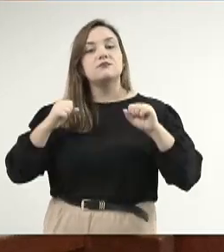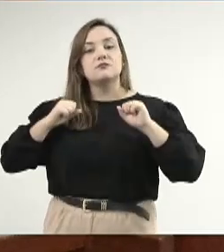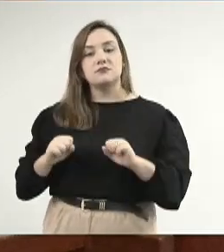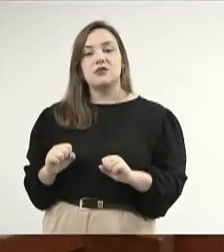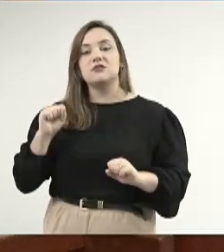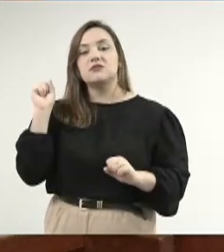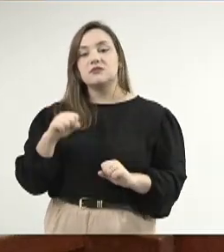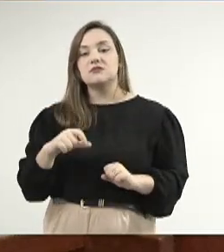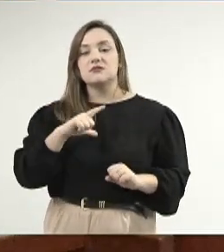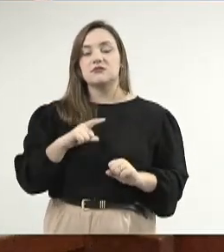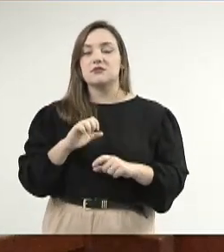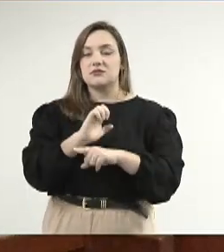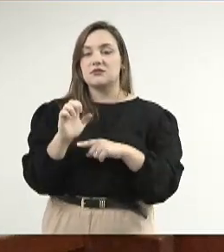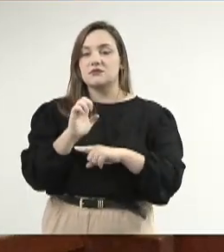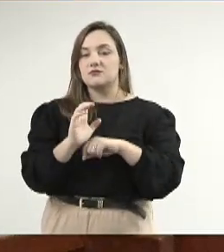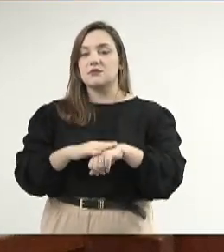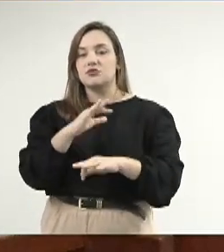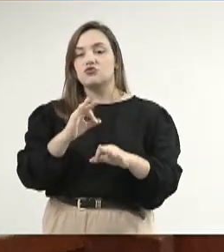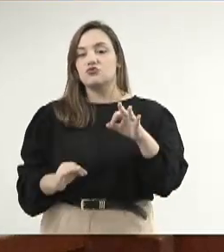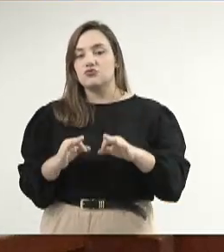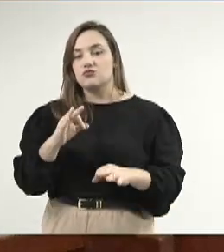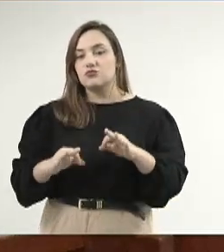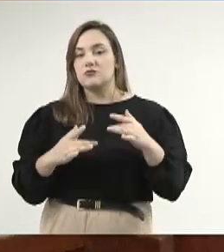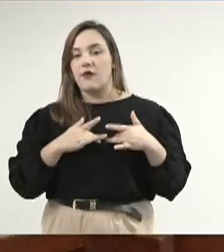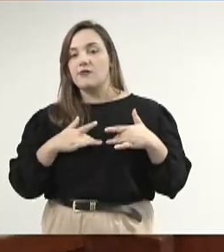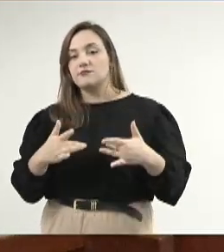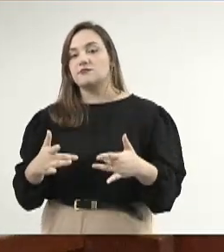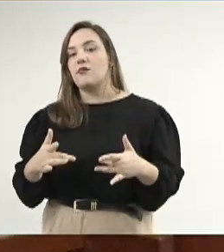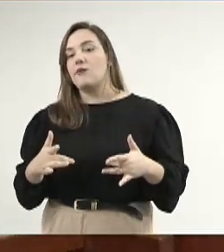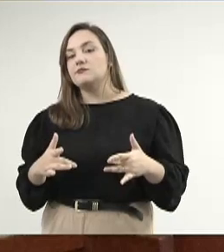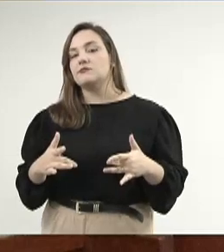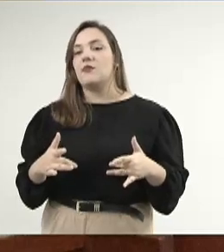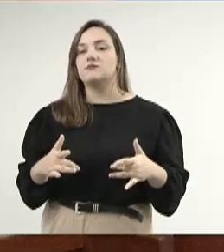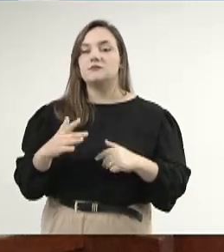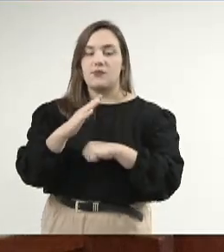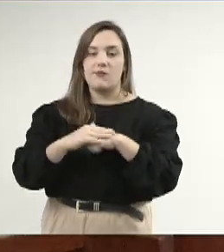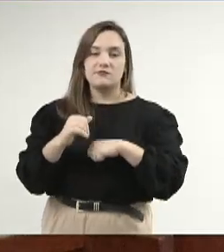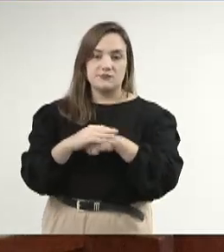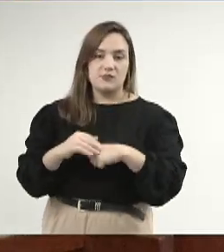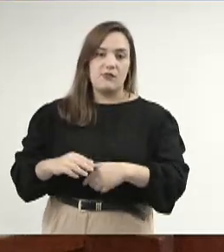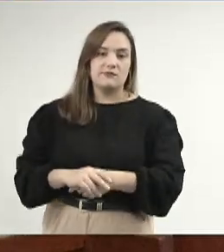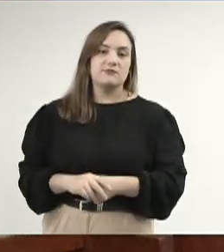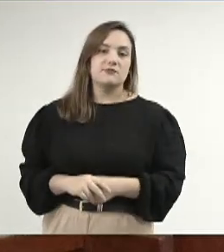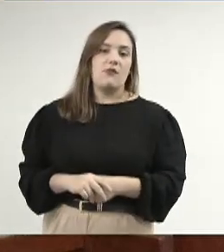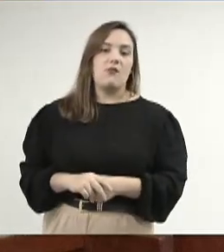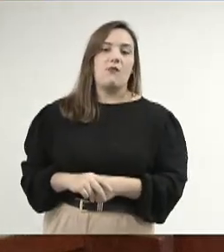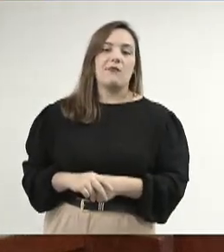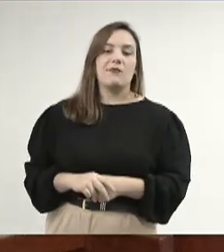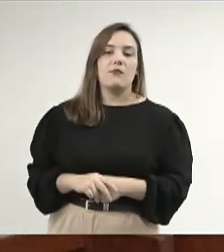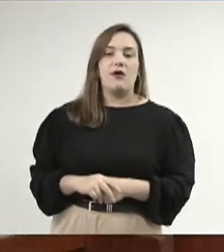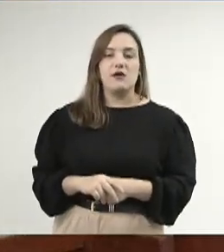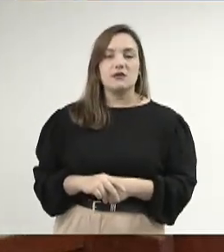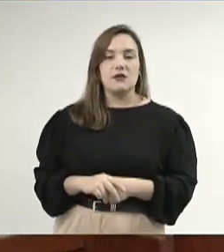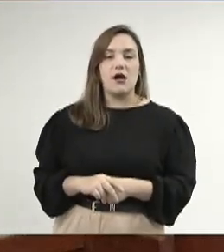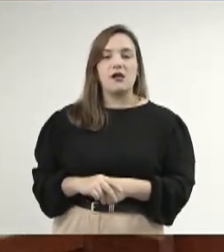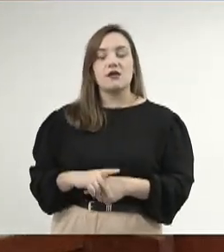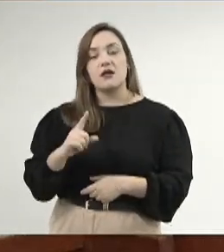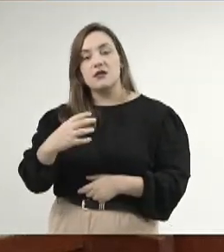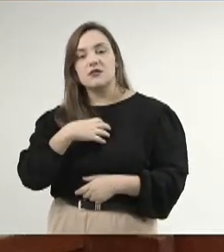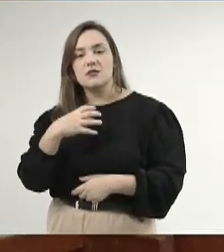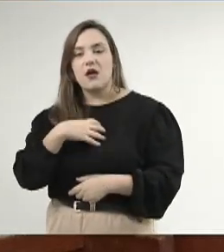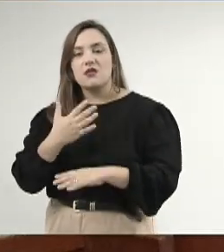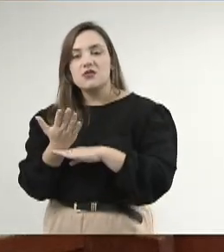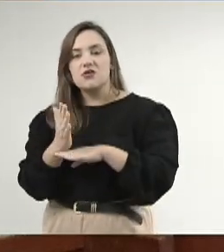promover um Estado mais justo, mais fraterno, mais solidário, porque um dos princípios do cooperativismo é esse espírito solidário.